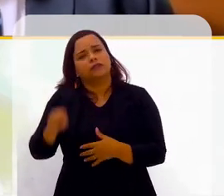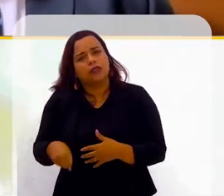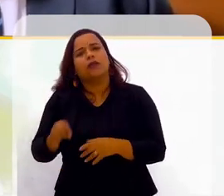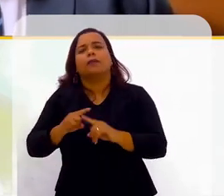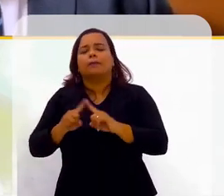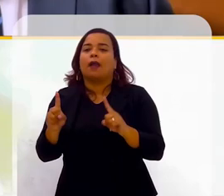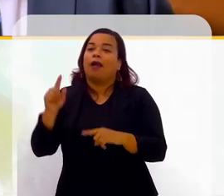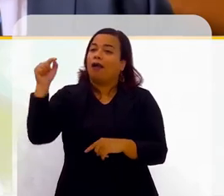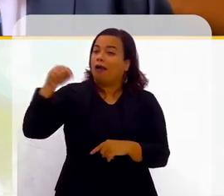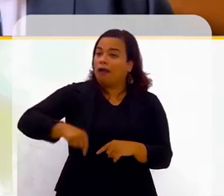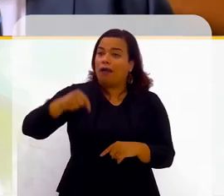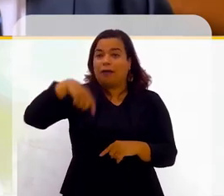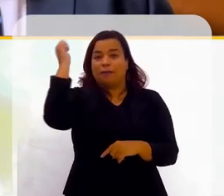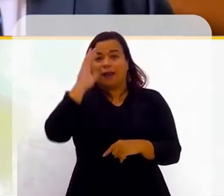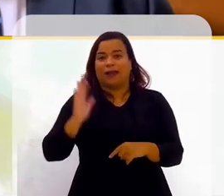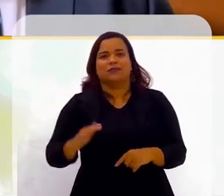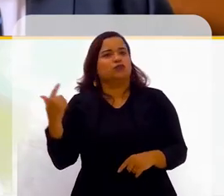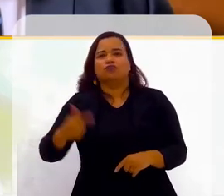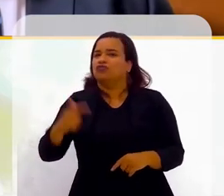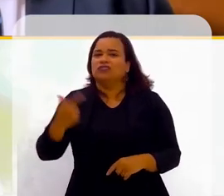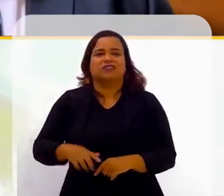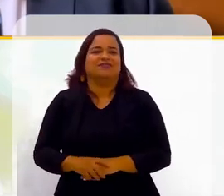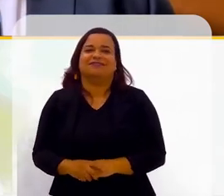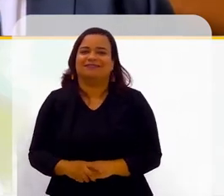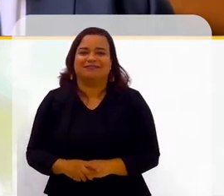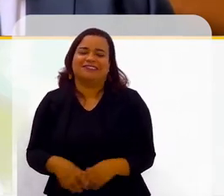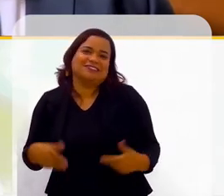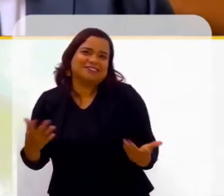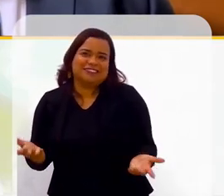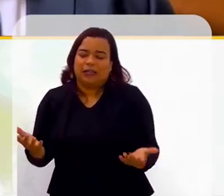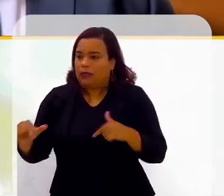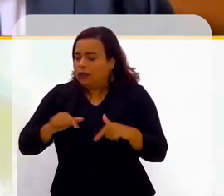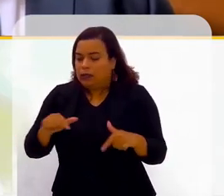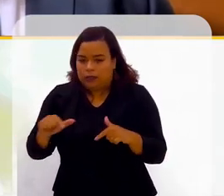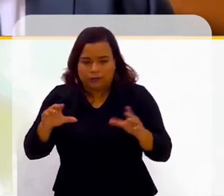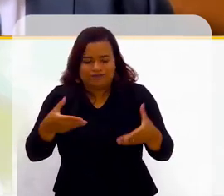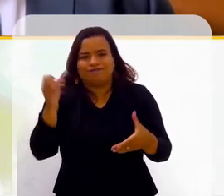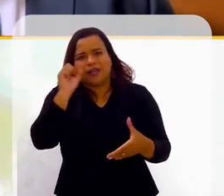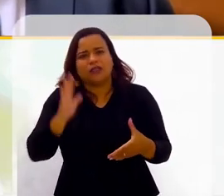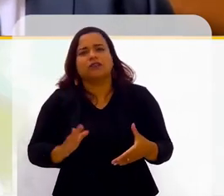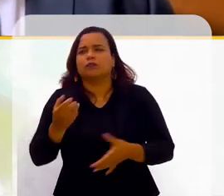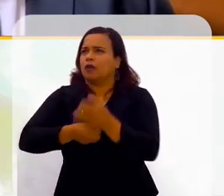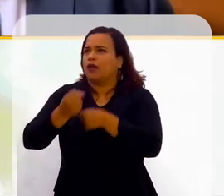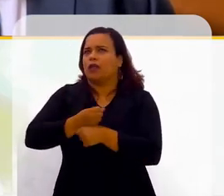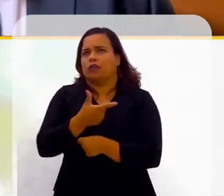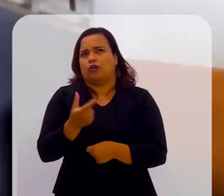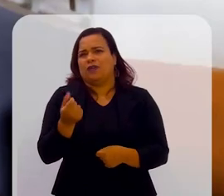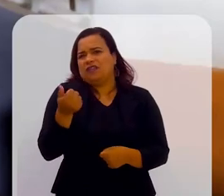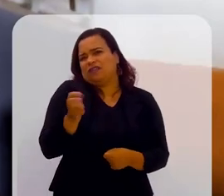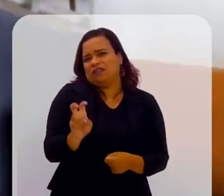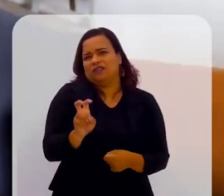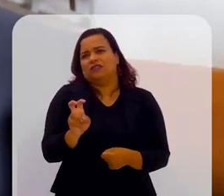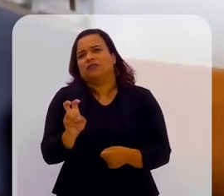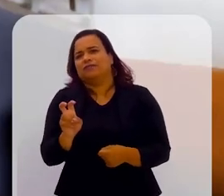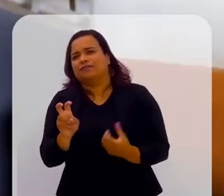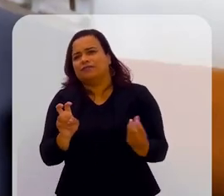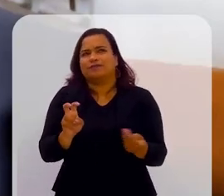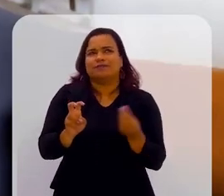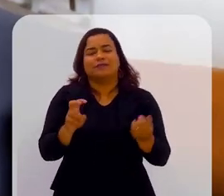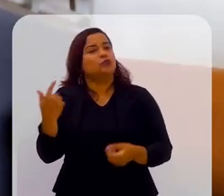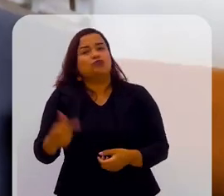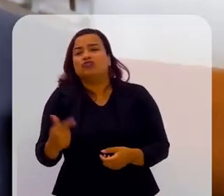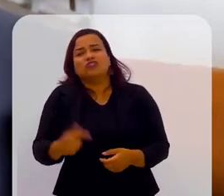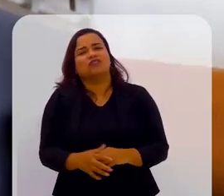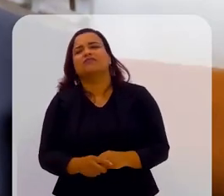mas como a gente trabalha muito com brasileiros, era algo que, vamos dizer assim, em 2015, não